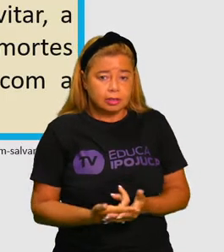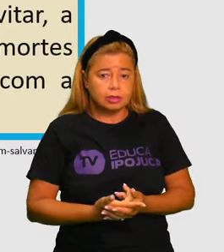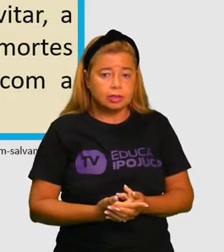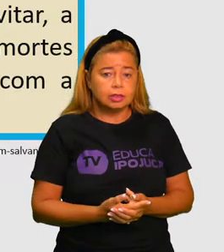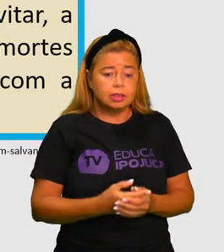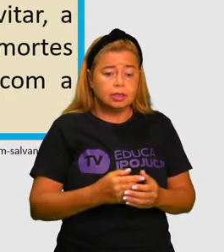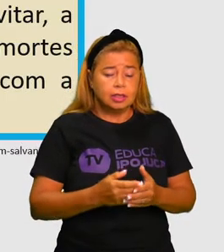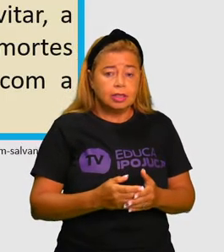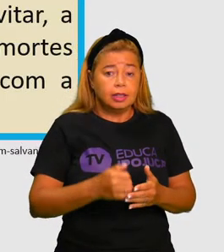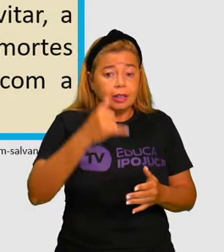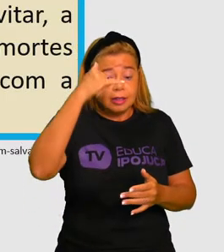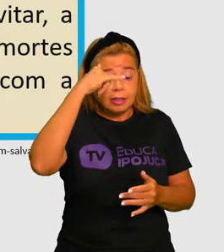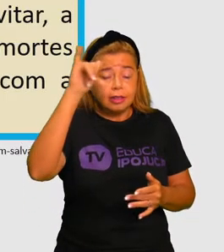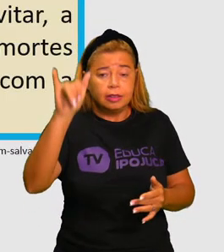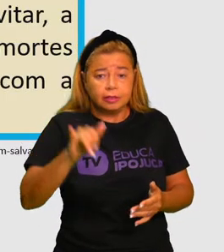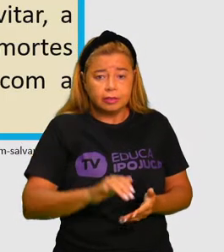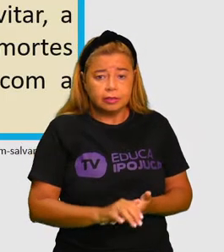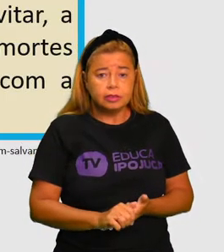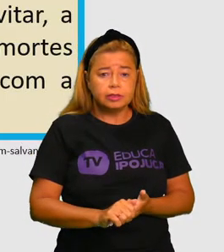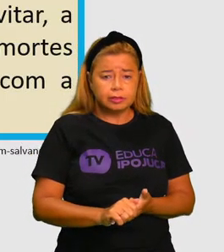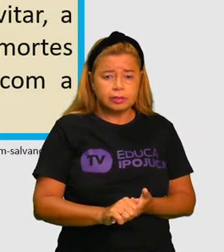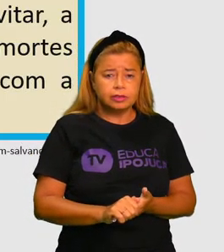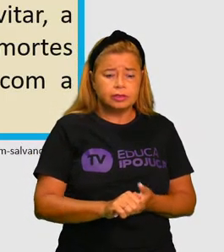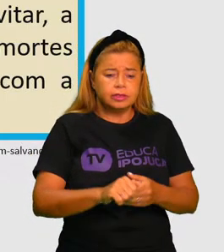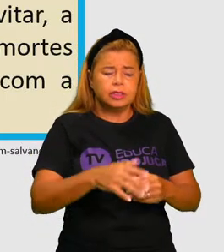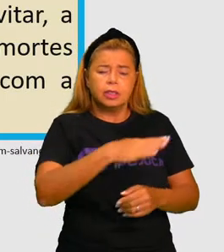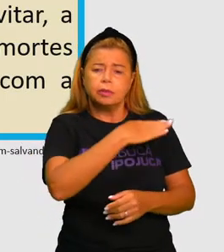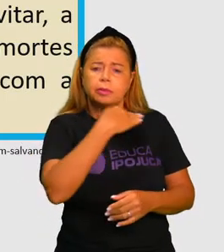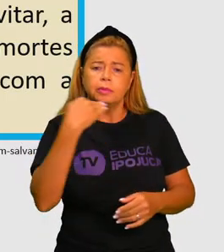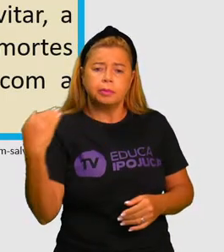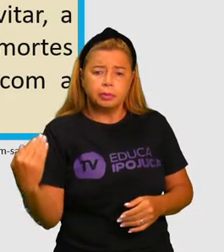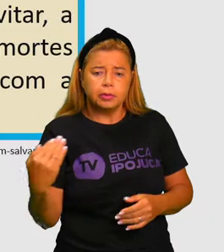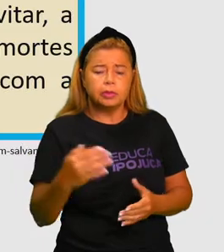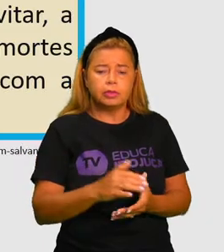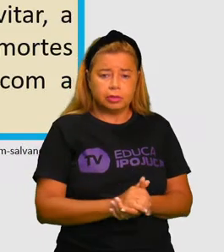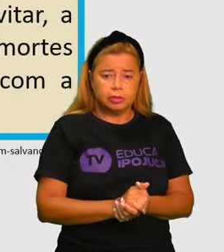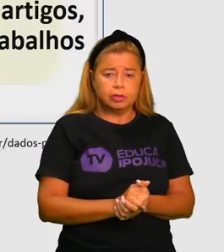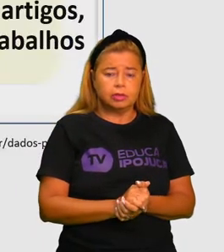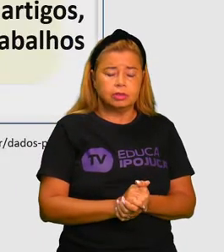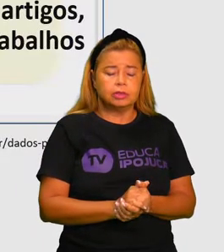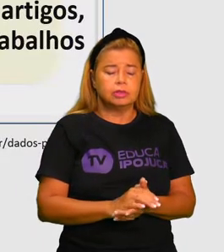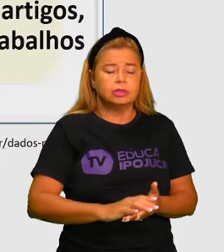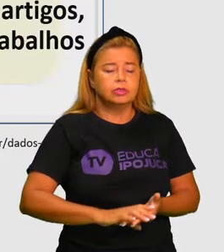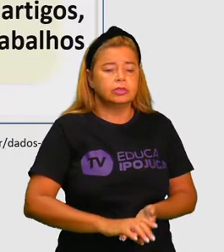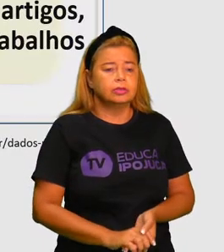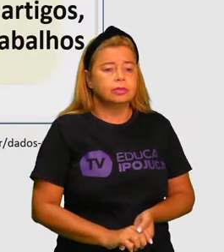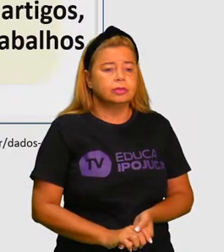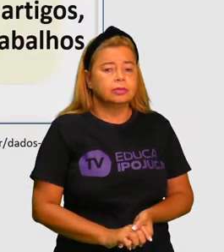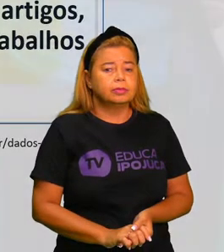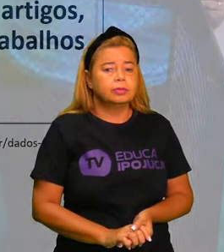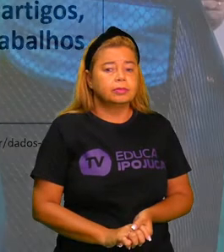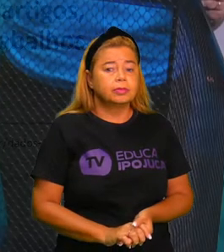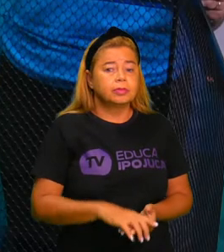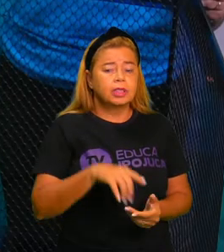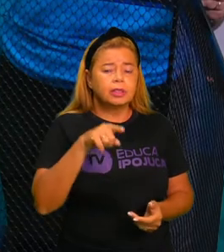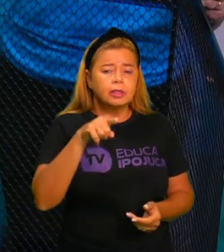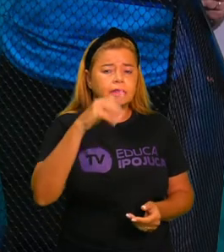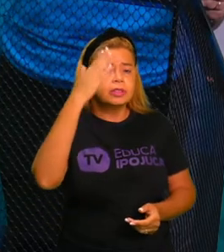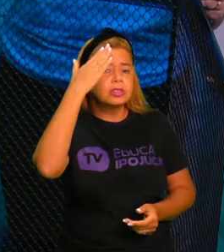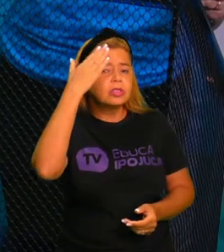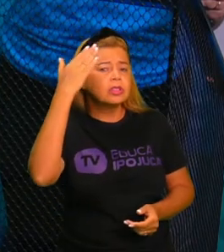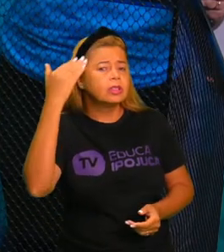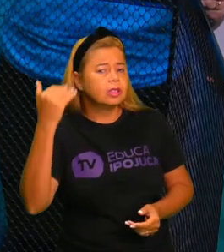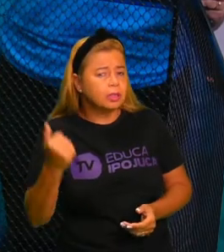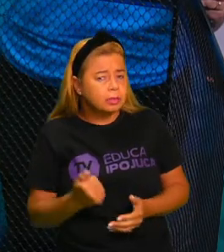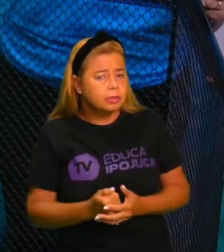milhões de mortes por doenças preveníveis, de acordo com a Organização Mundial da Saúde. Lembra que eu pedi para vocês